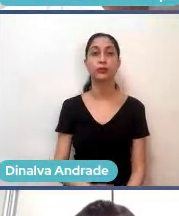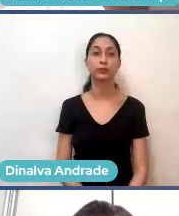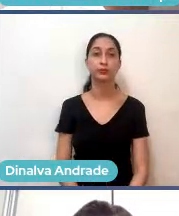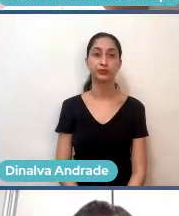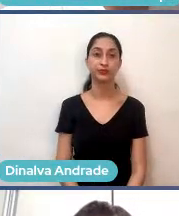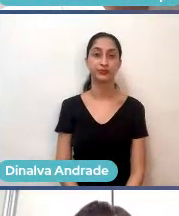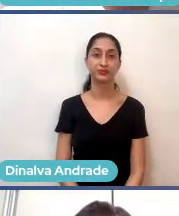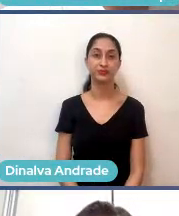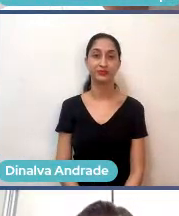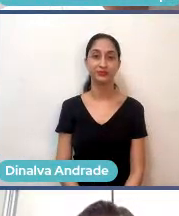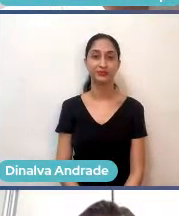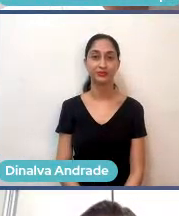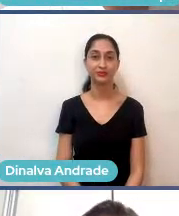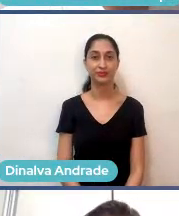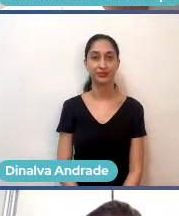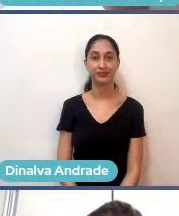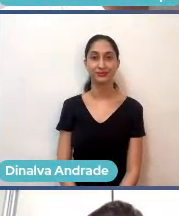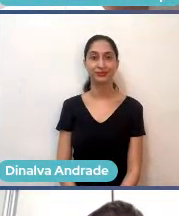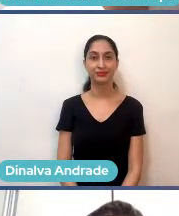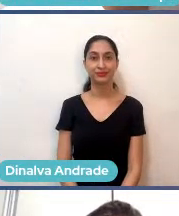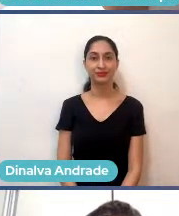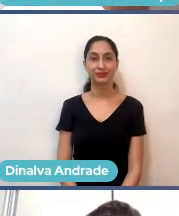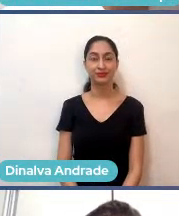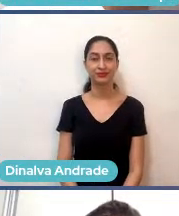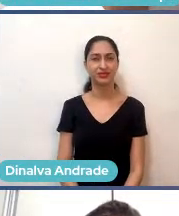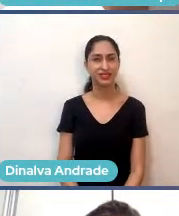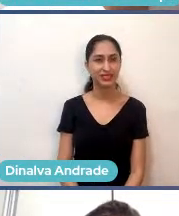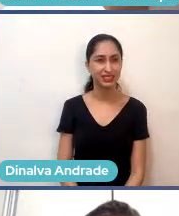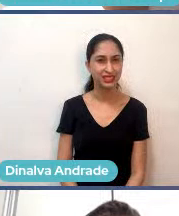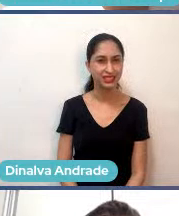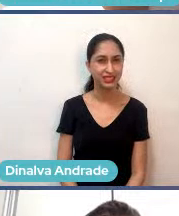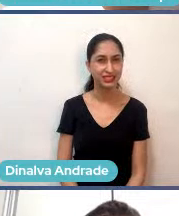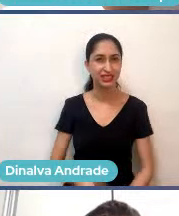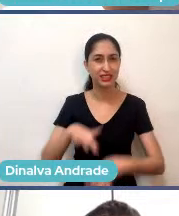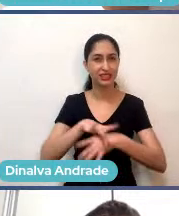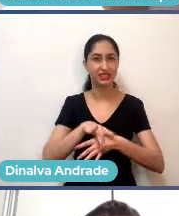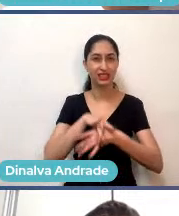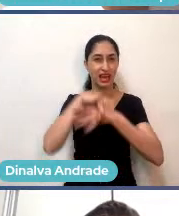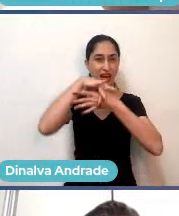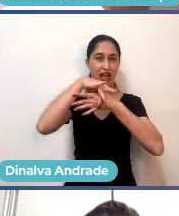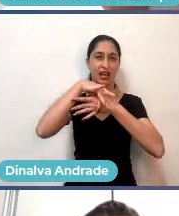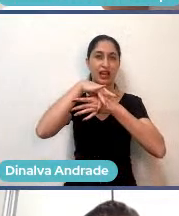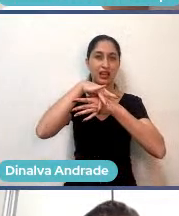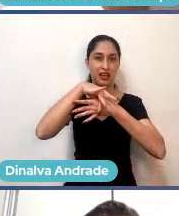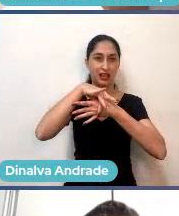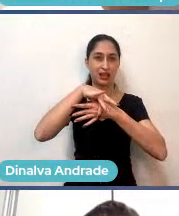Caramba, eu acho que o desafio de liderar o Timson é um desafio bem...